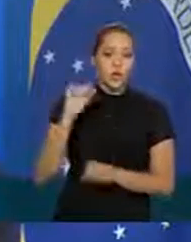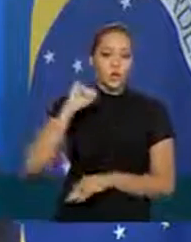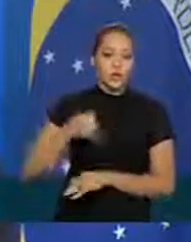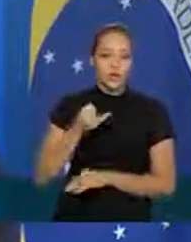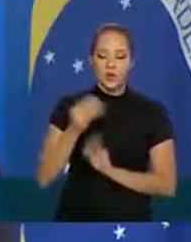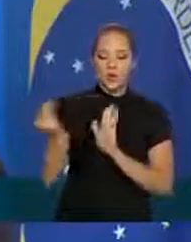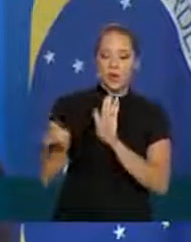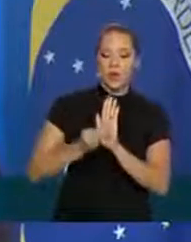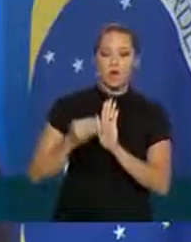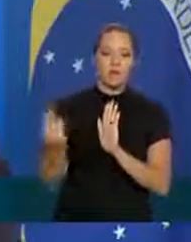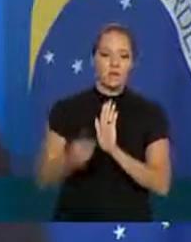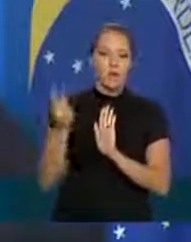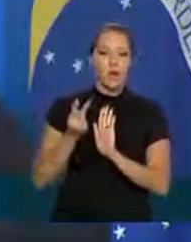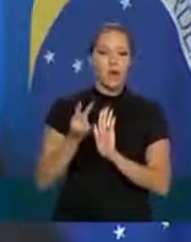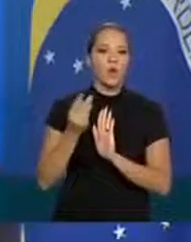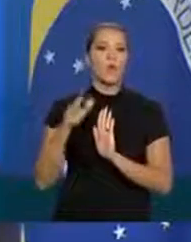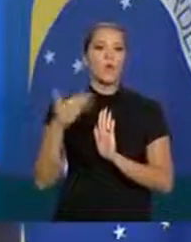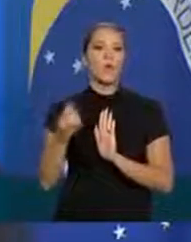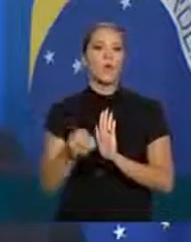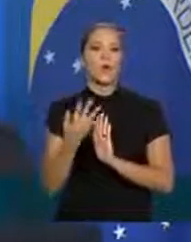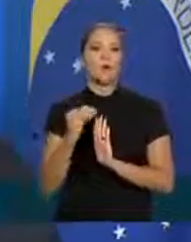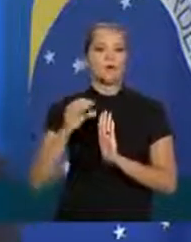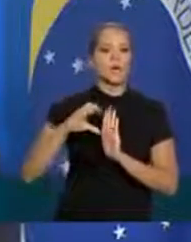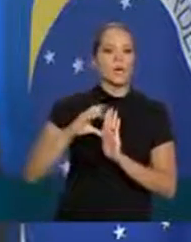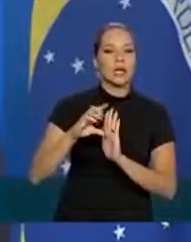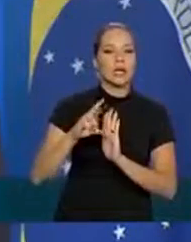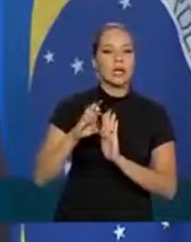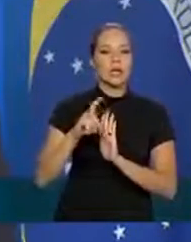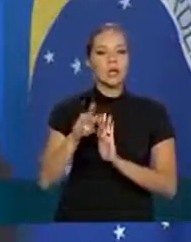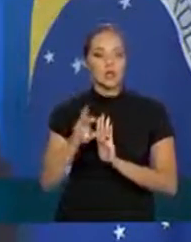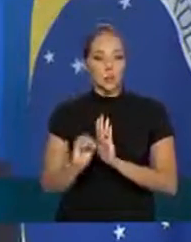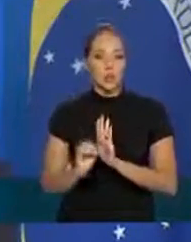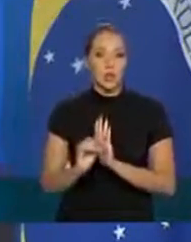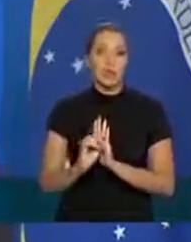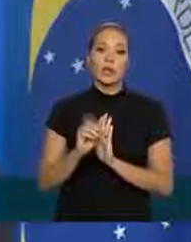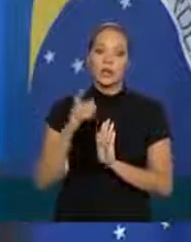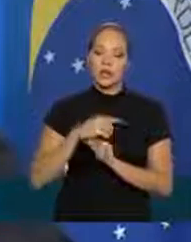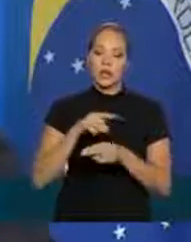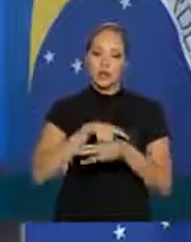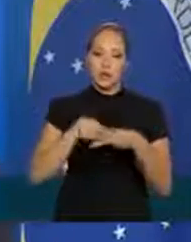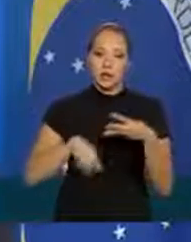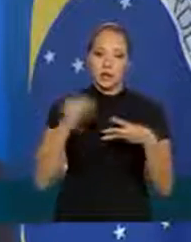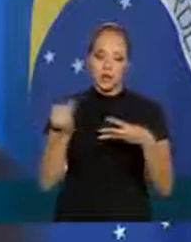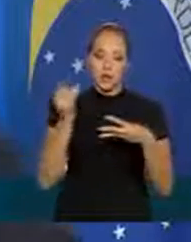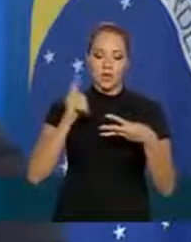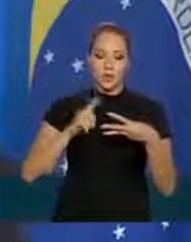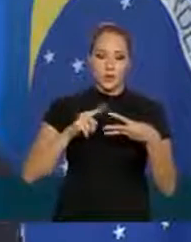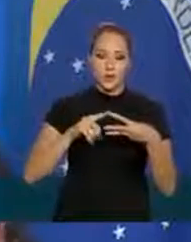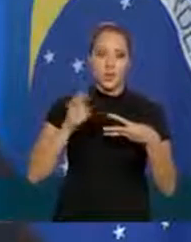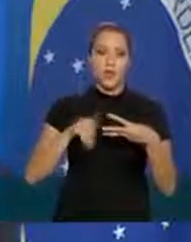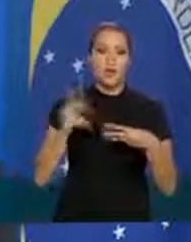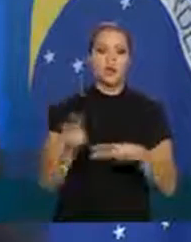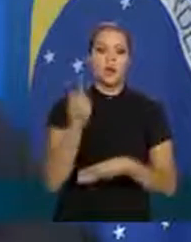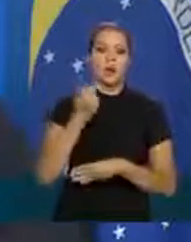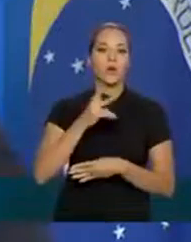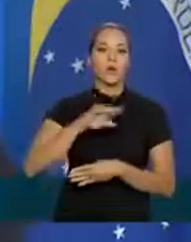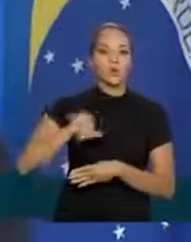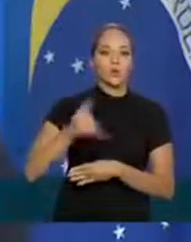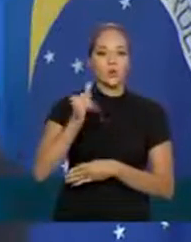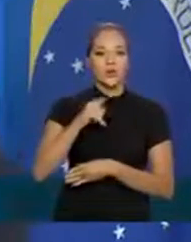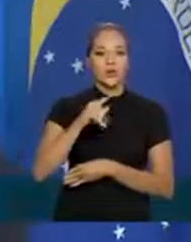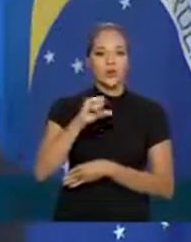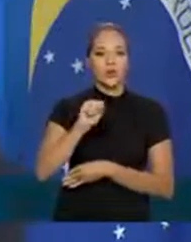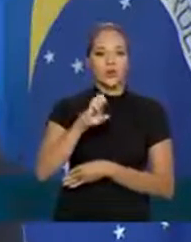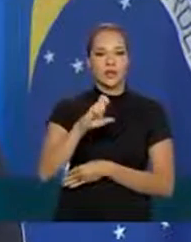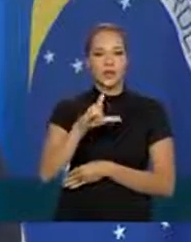precificação ou seja ele dá o custo de crédito para um cliente ou uma empresa pequena ou uma média ou uma grande tem três componentes um componente é o custo de juros que é a Selic